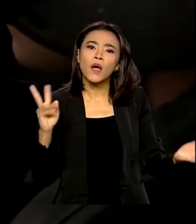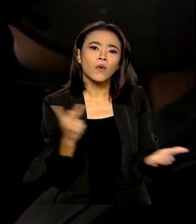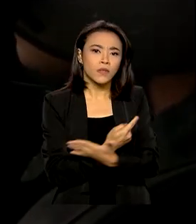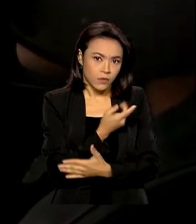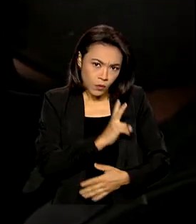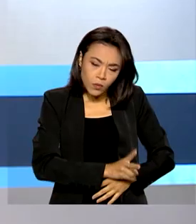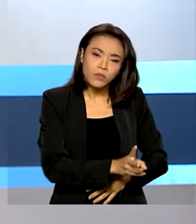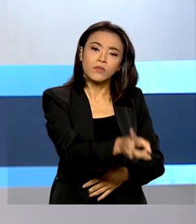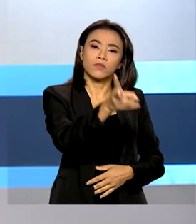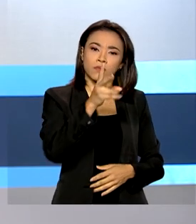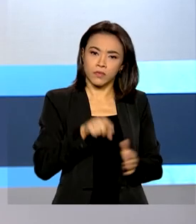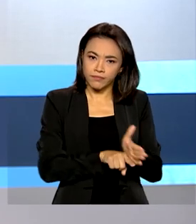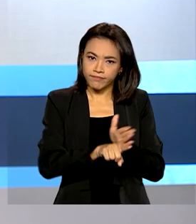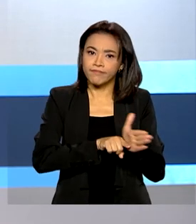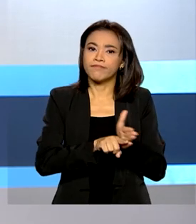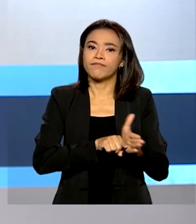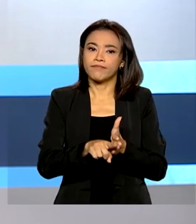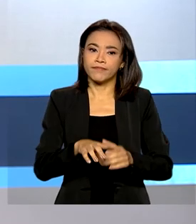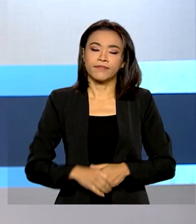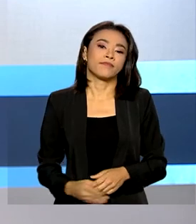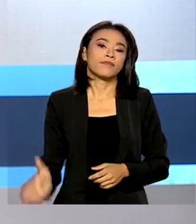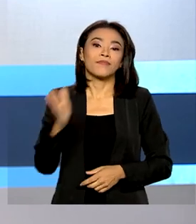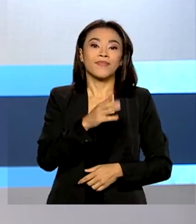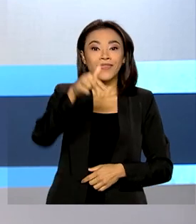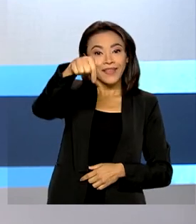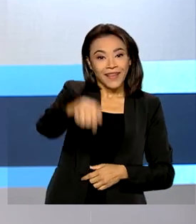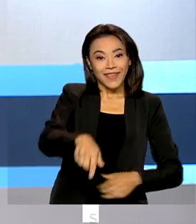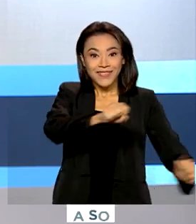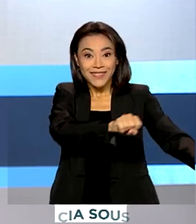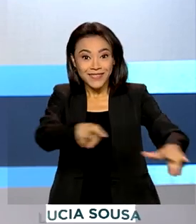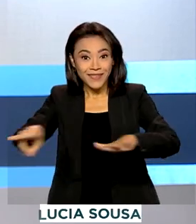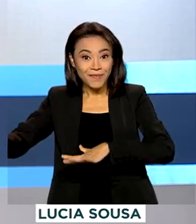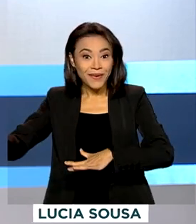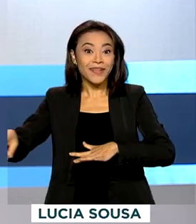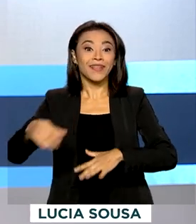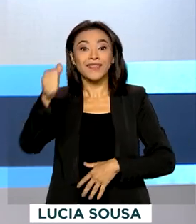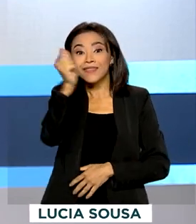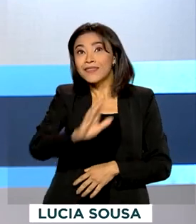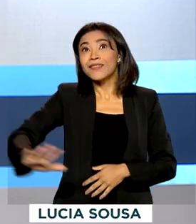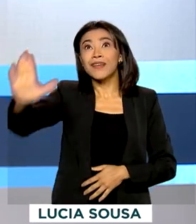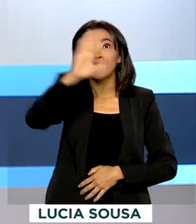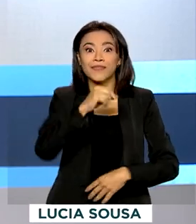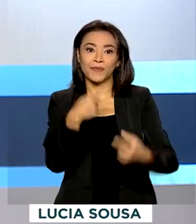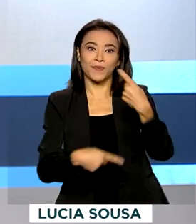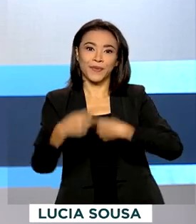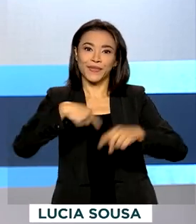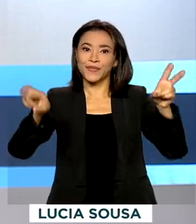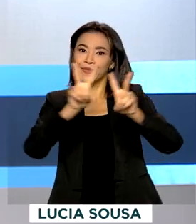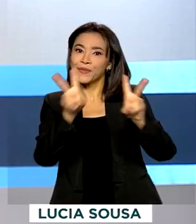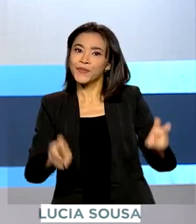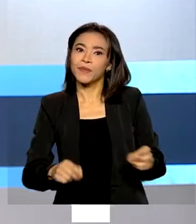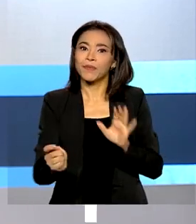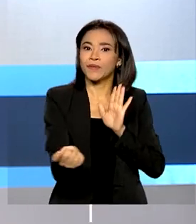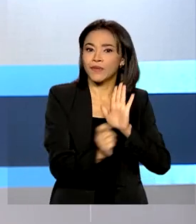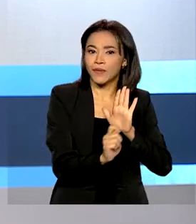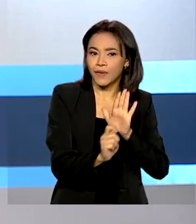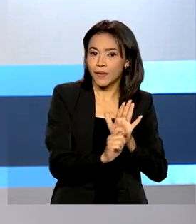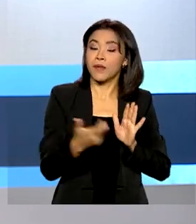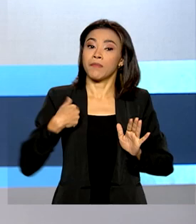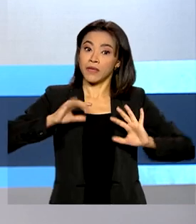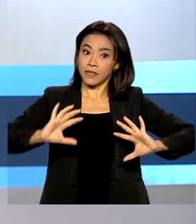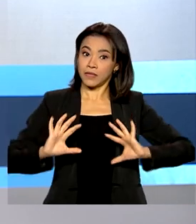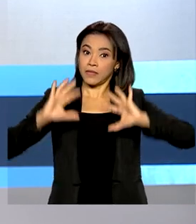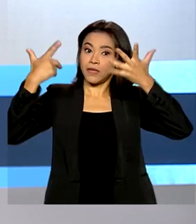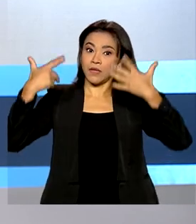continuam. Estamos na Semana Nacional de Políticas sobre Drogas. E para celebrar a data, os Ministérios da